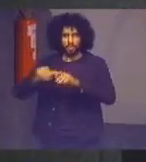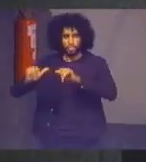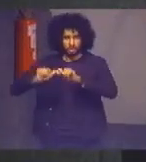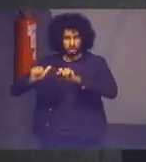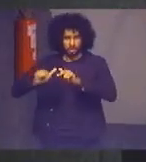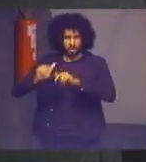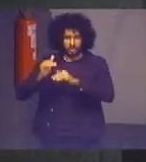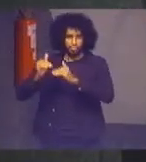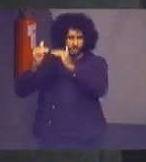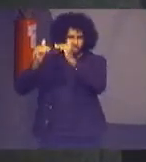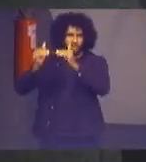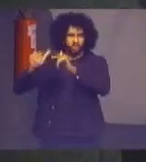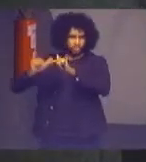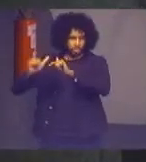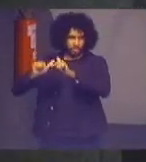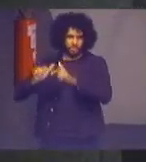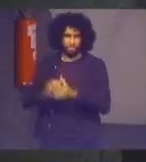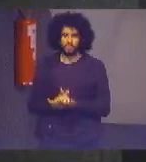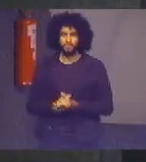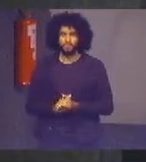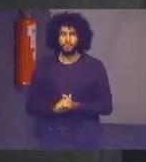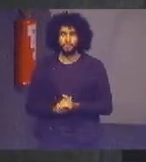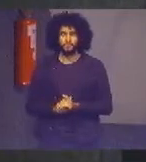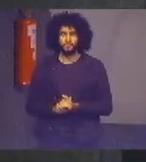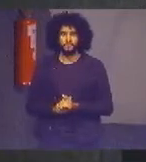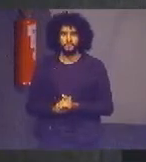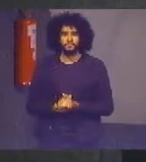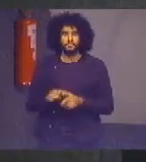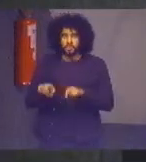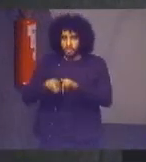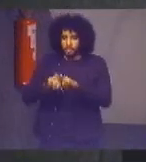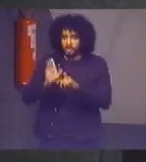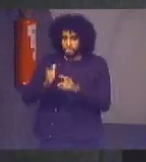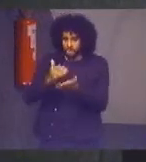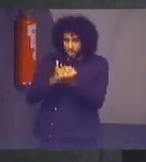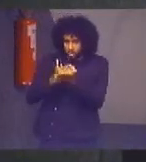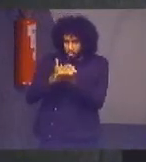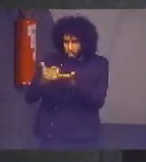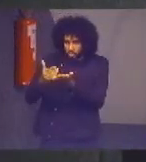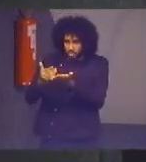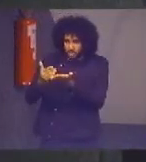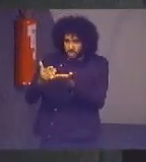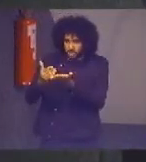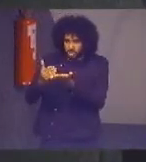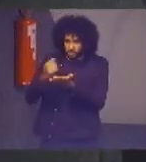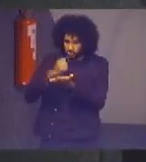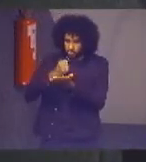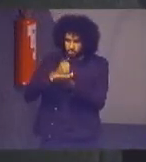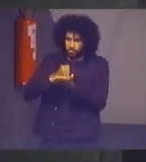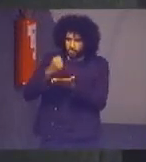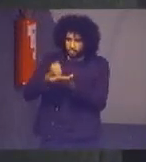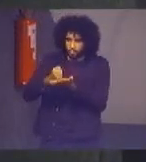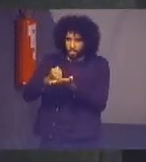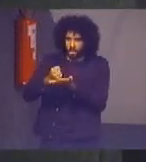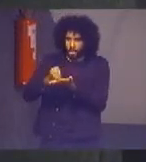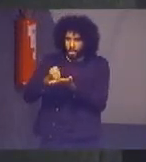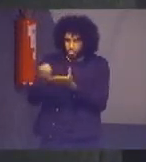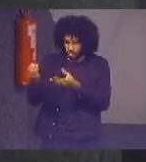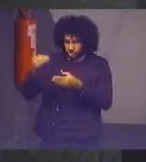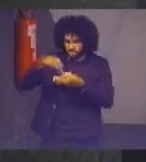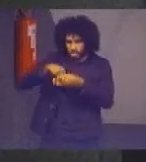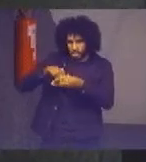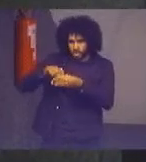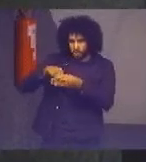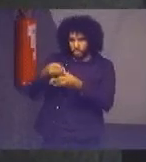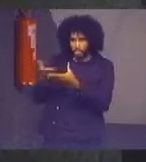em certo modo já iniciando a execução de um contrato de implantação desse sistema